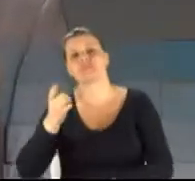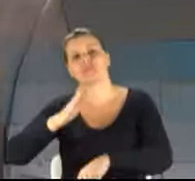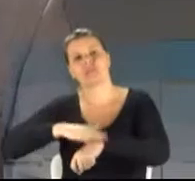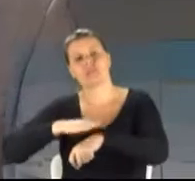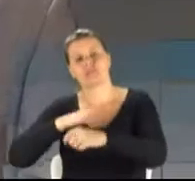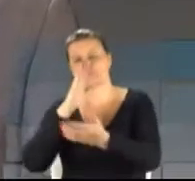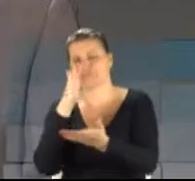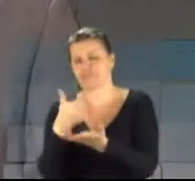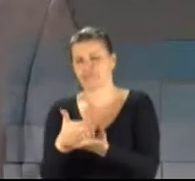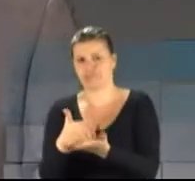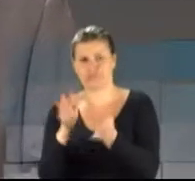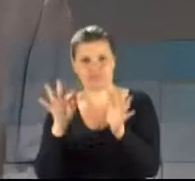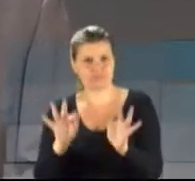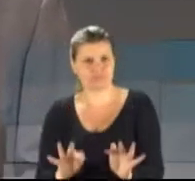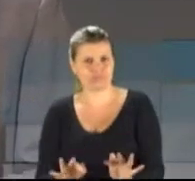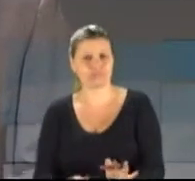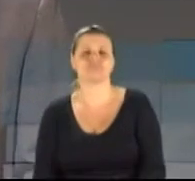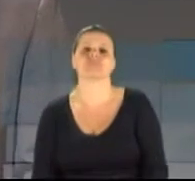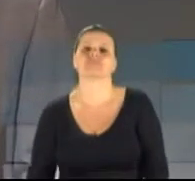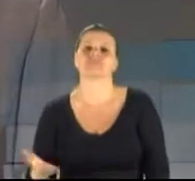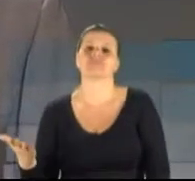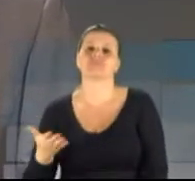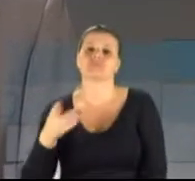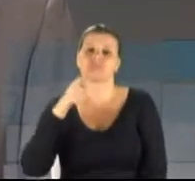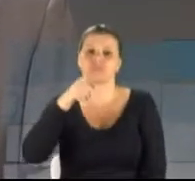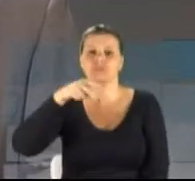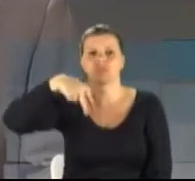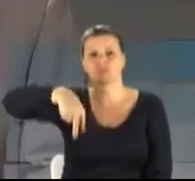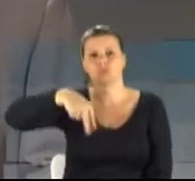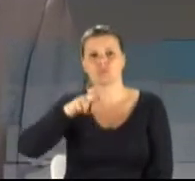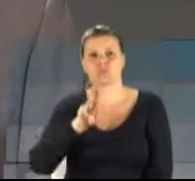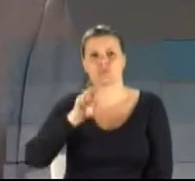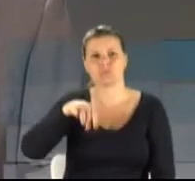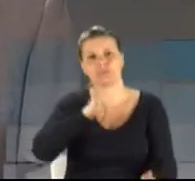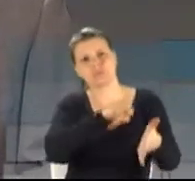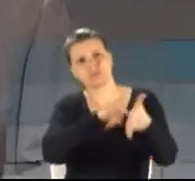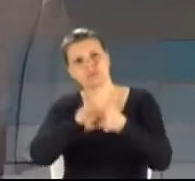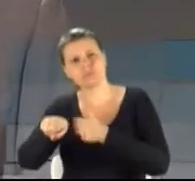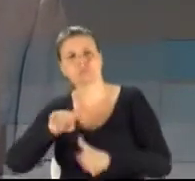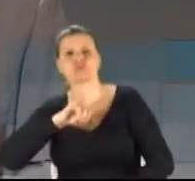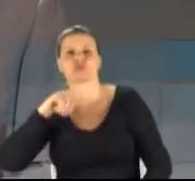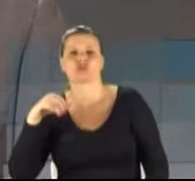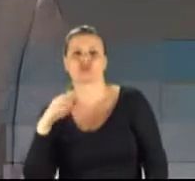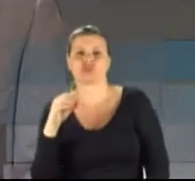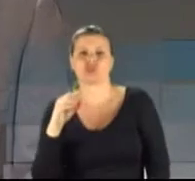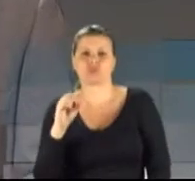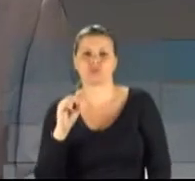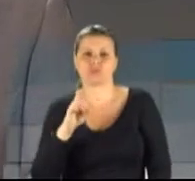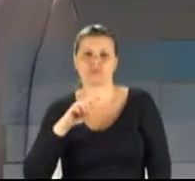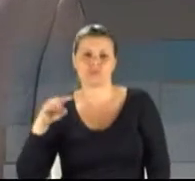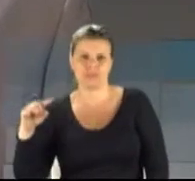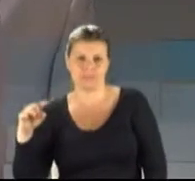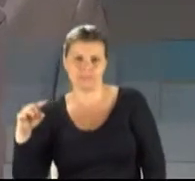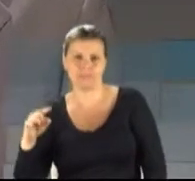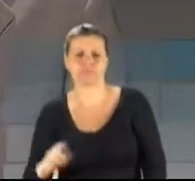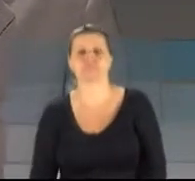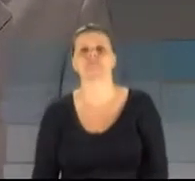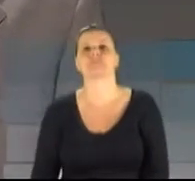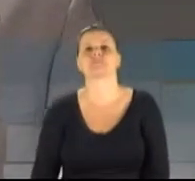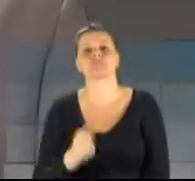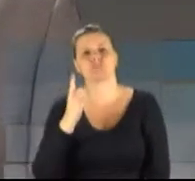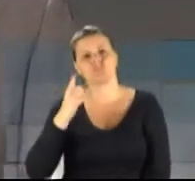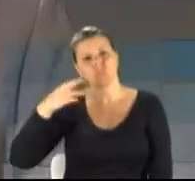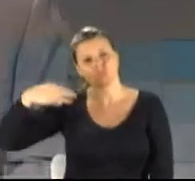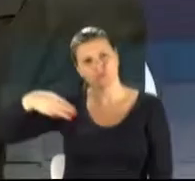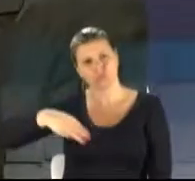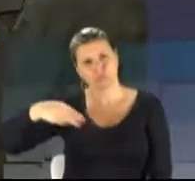Candidato, gentileza. O candidato Nubem Medeiros pergunta agora para o candidato José Paulo Cairoli, que abriu esta rodada. Um minuto